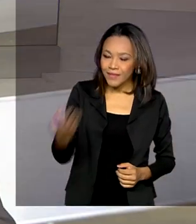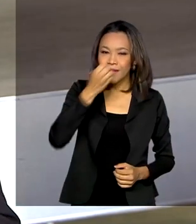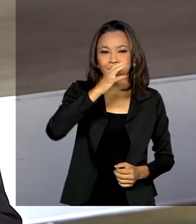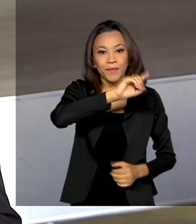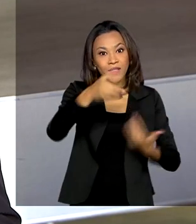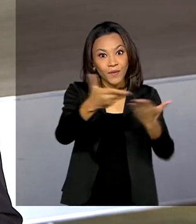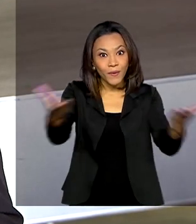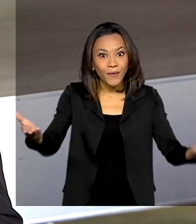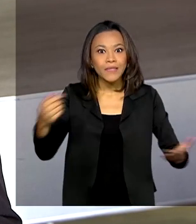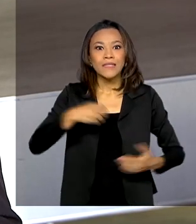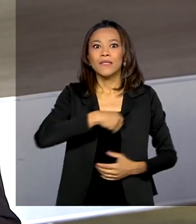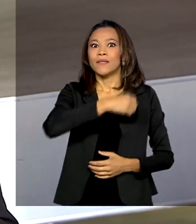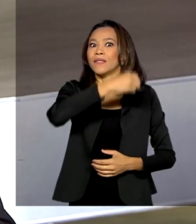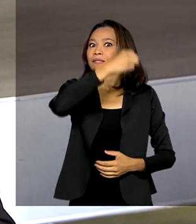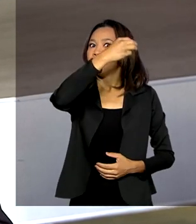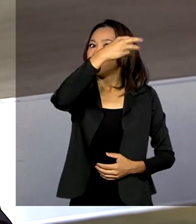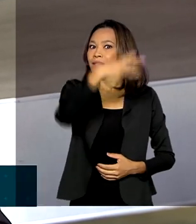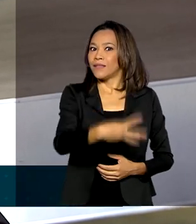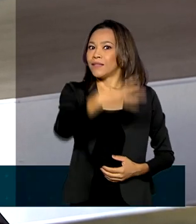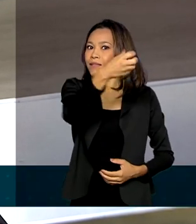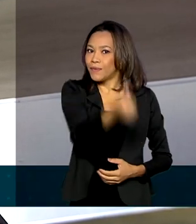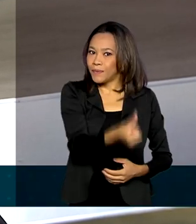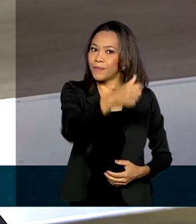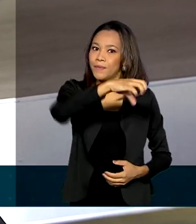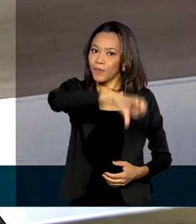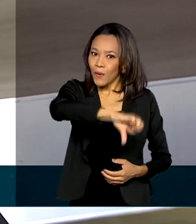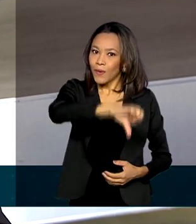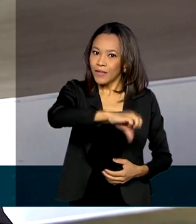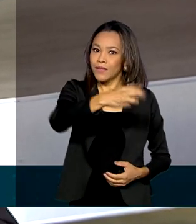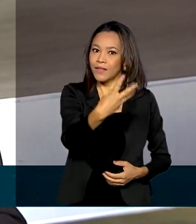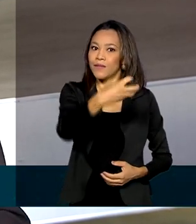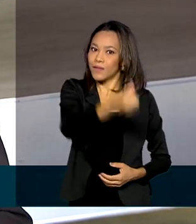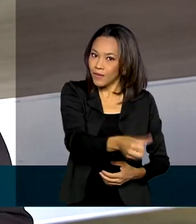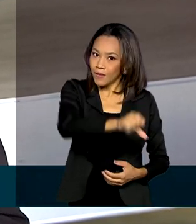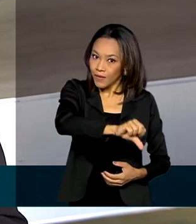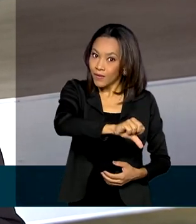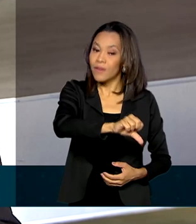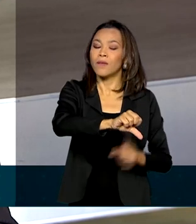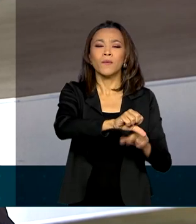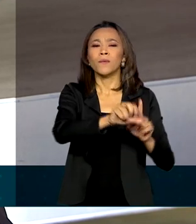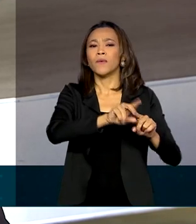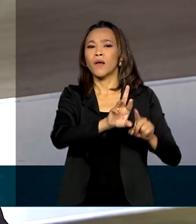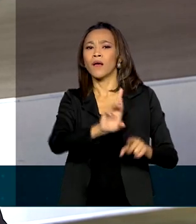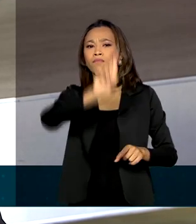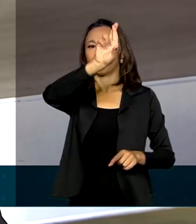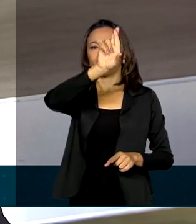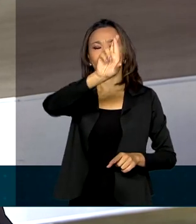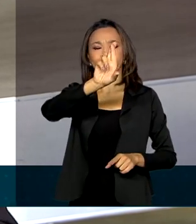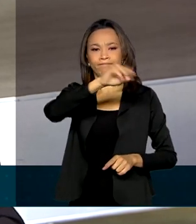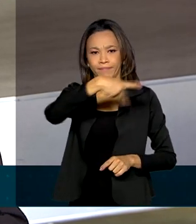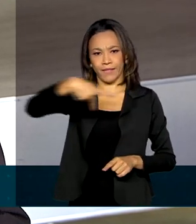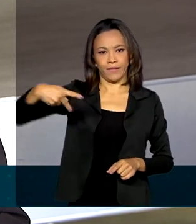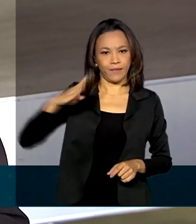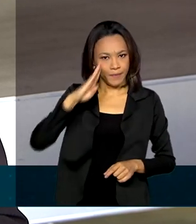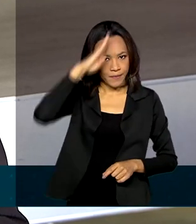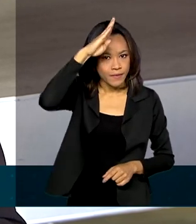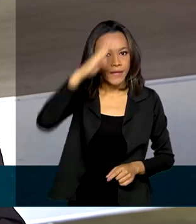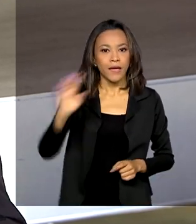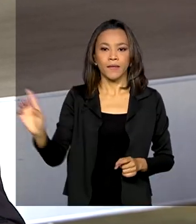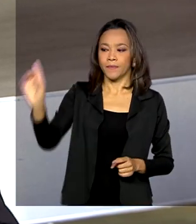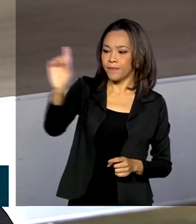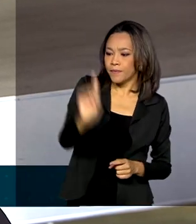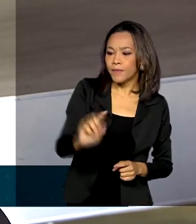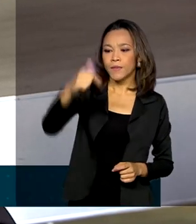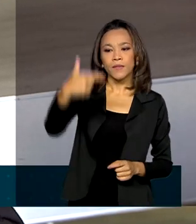a 39ª reunião do Conselho de Governo, que é coordenado pelo presidente Jair Bolsonaro e formado pelo vice